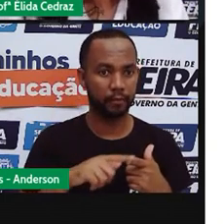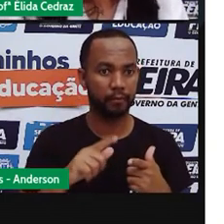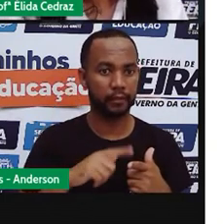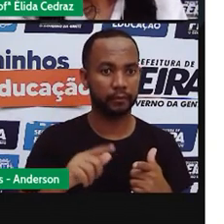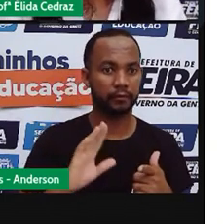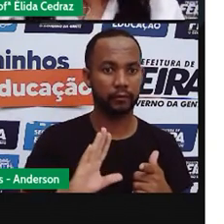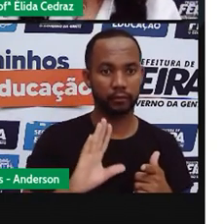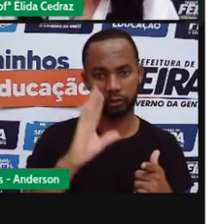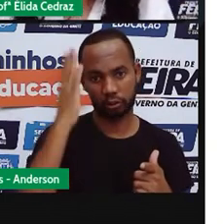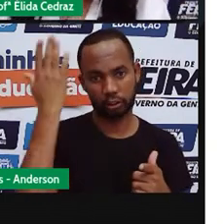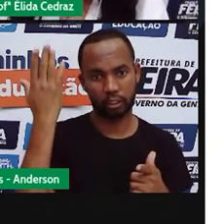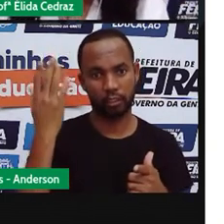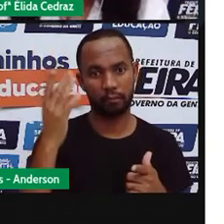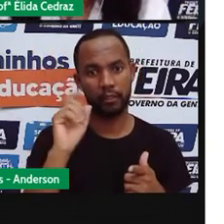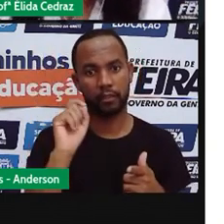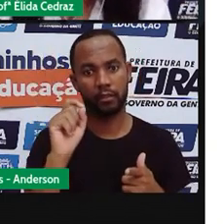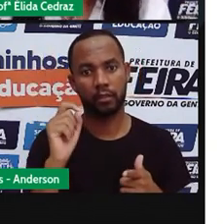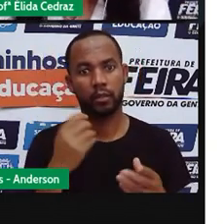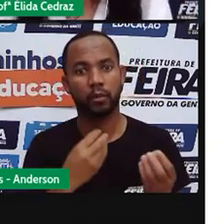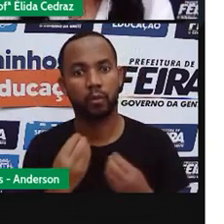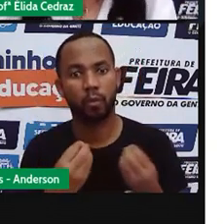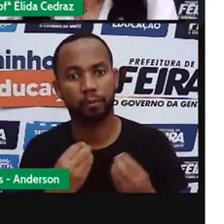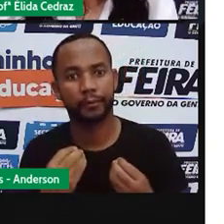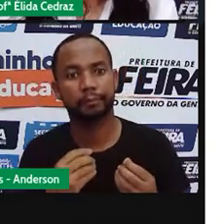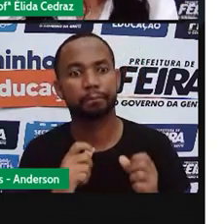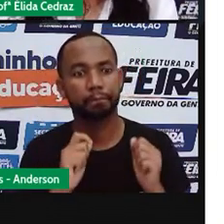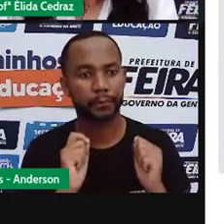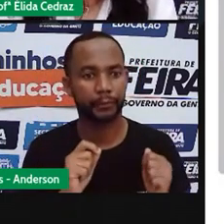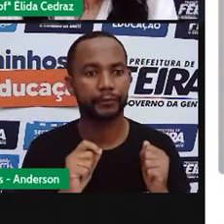virtuais são apenas números.